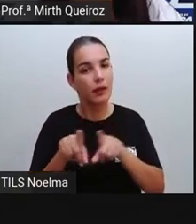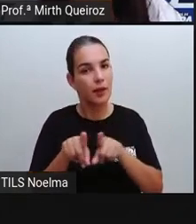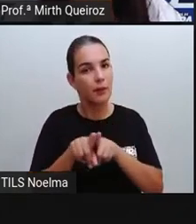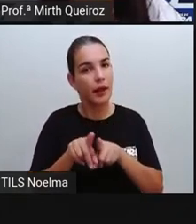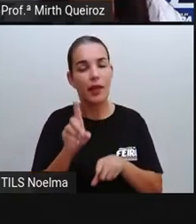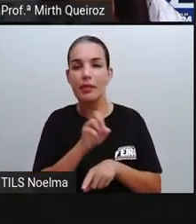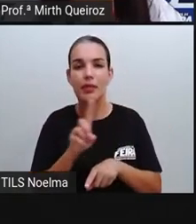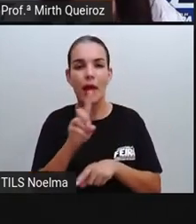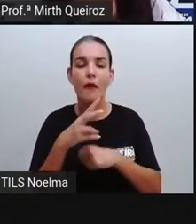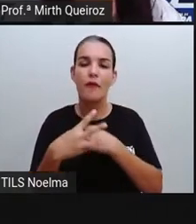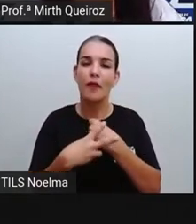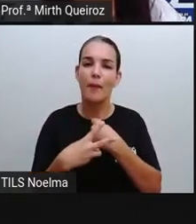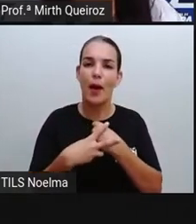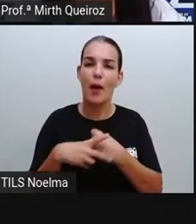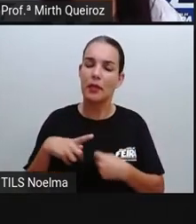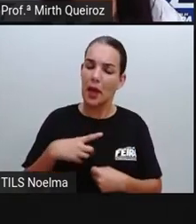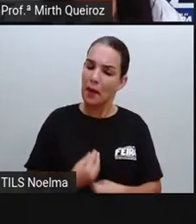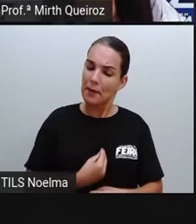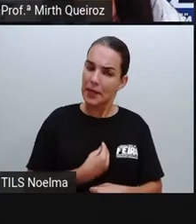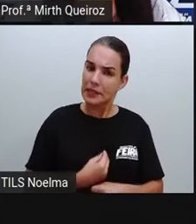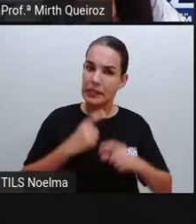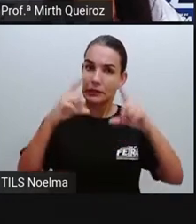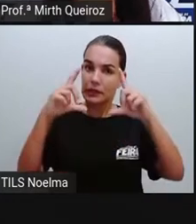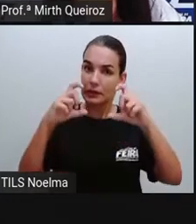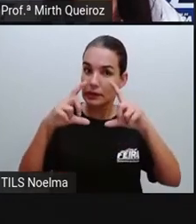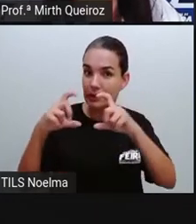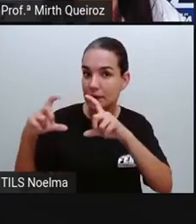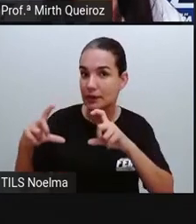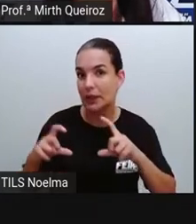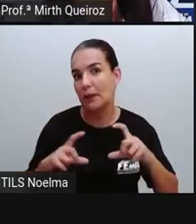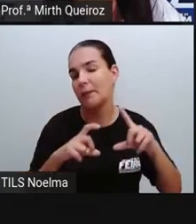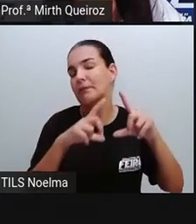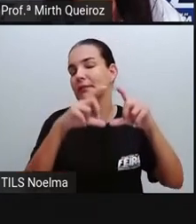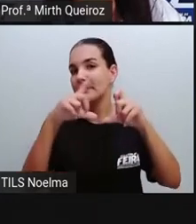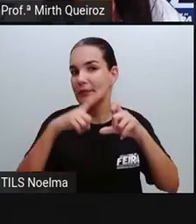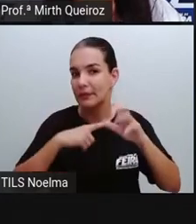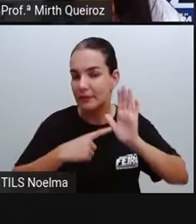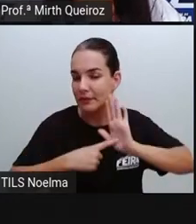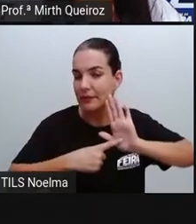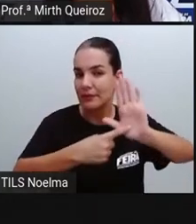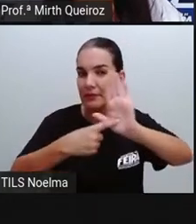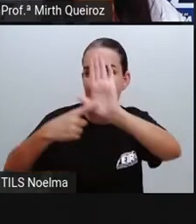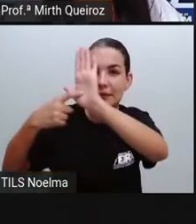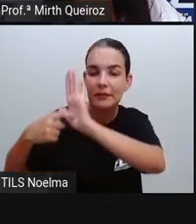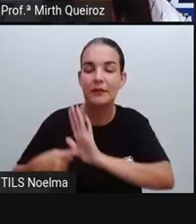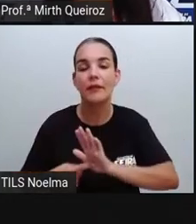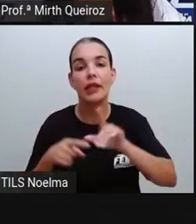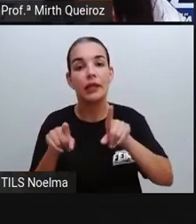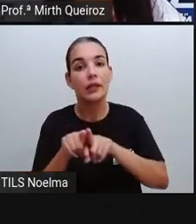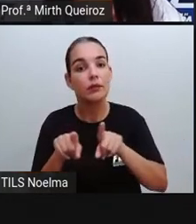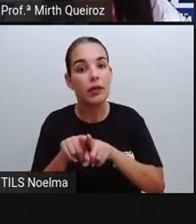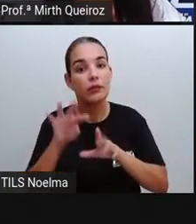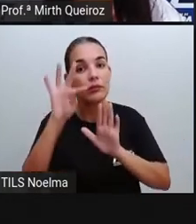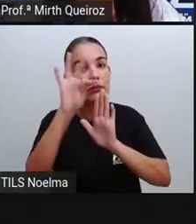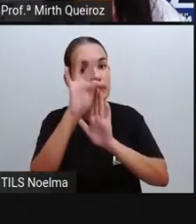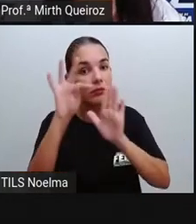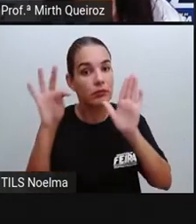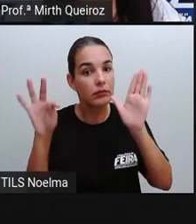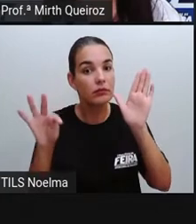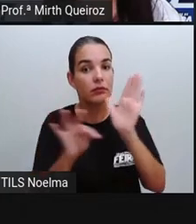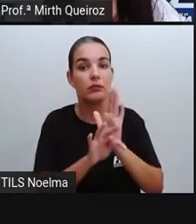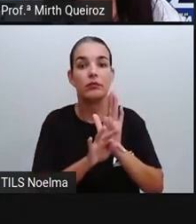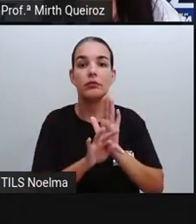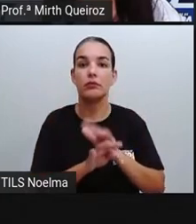linguagem não verbal. Há a presença de imagens no nosso infográfico aí animado. E há também a